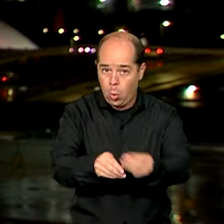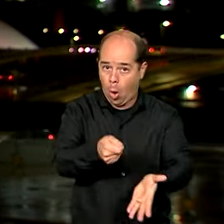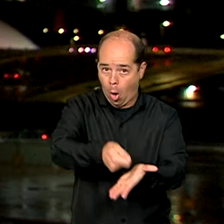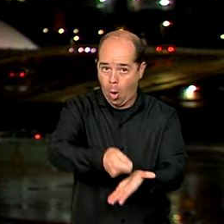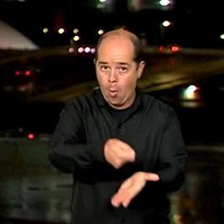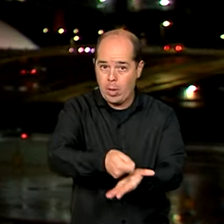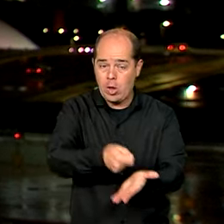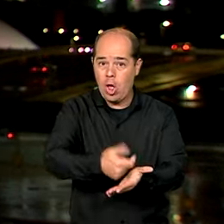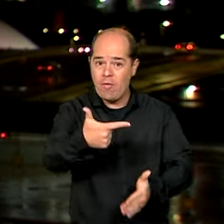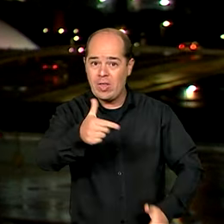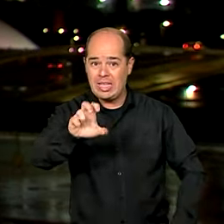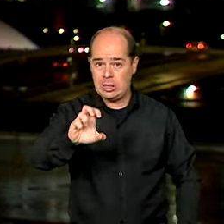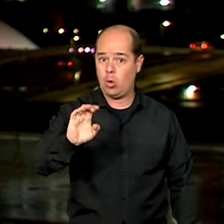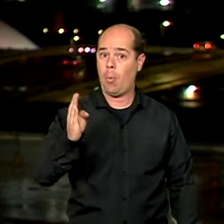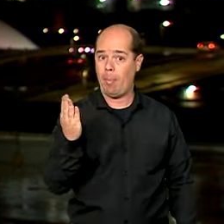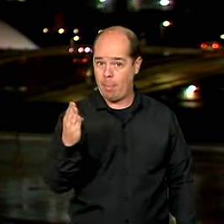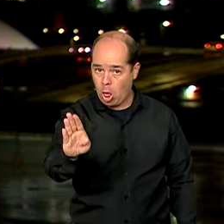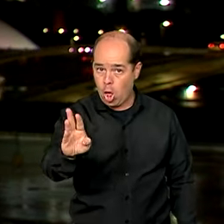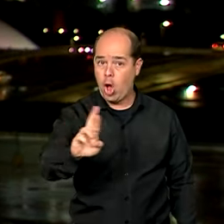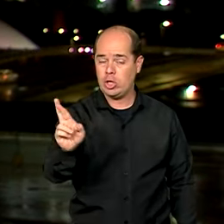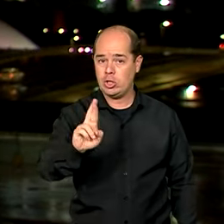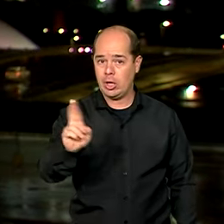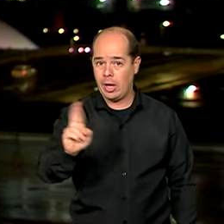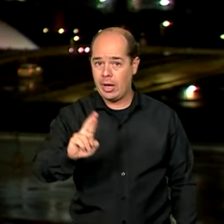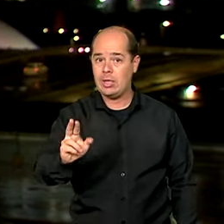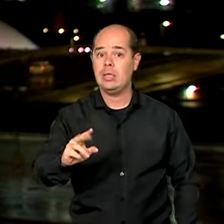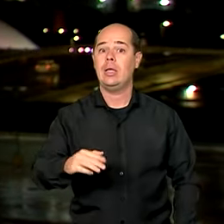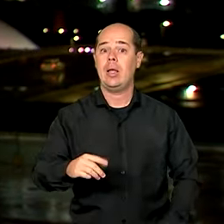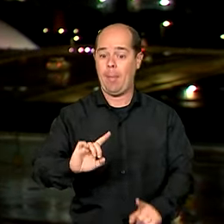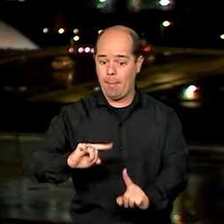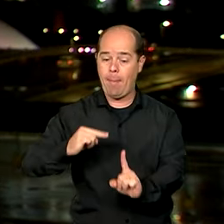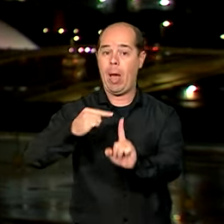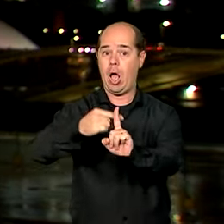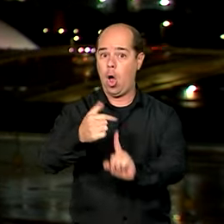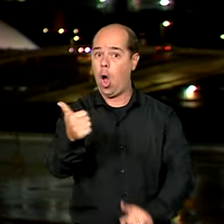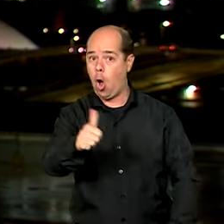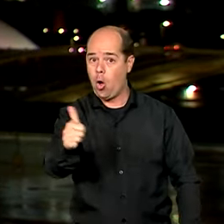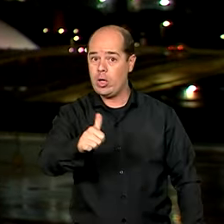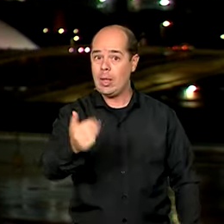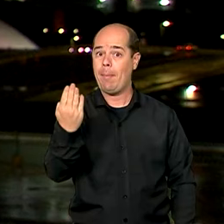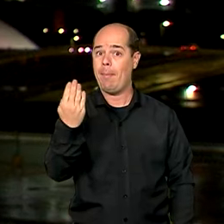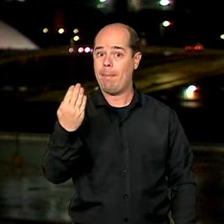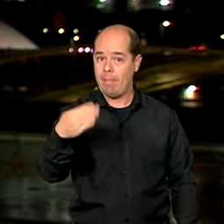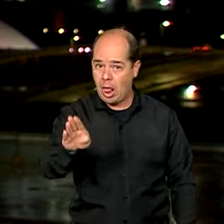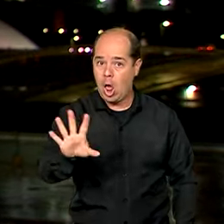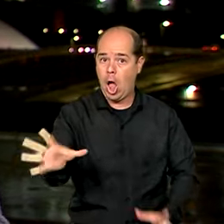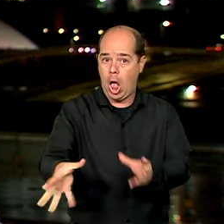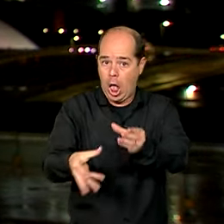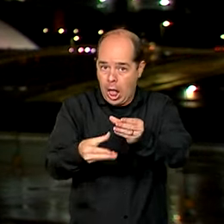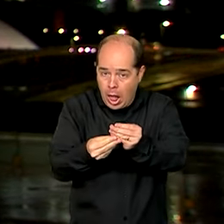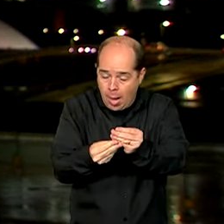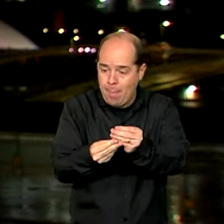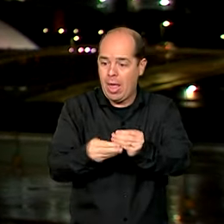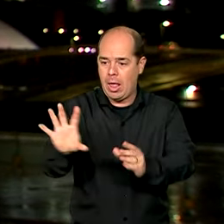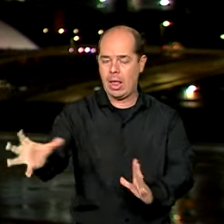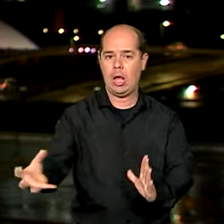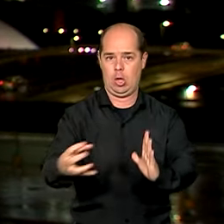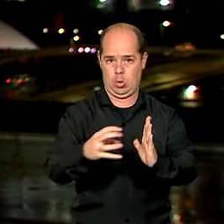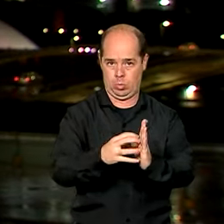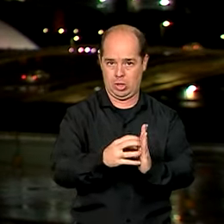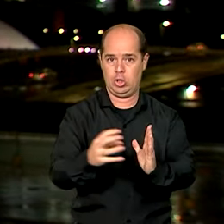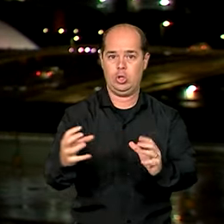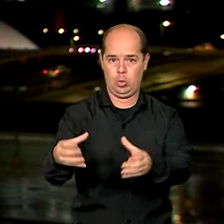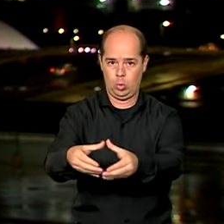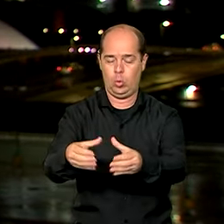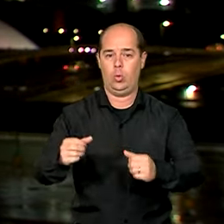e mais de R 11 bilhões para emendas de bancadas. O texto também inflou os valores